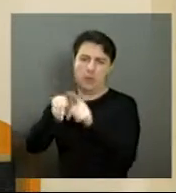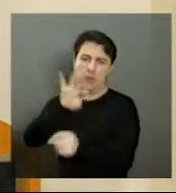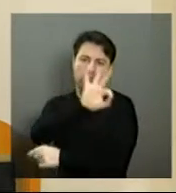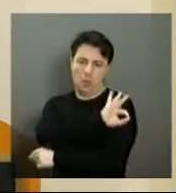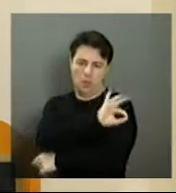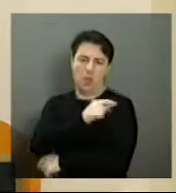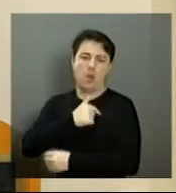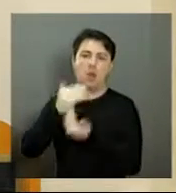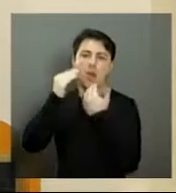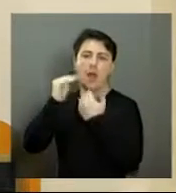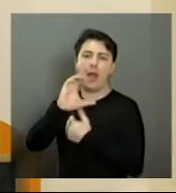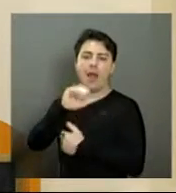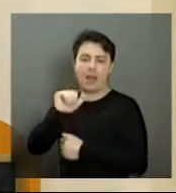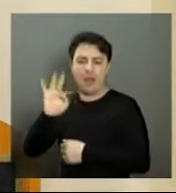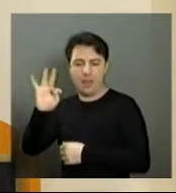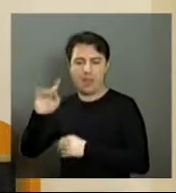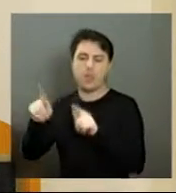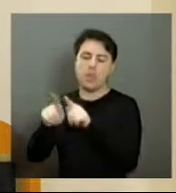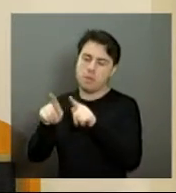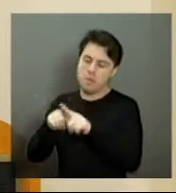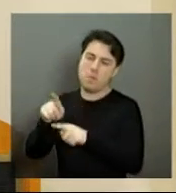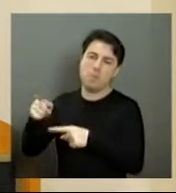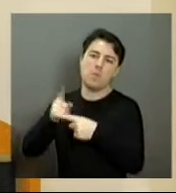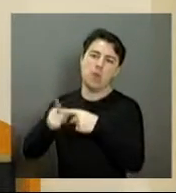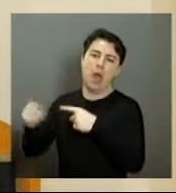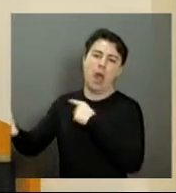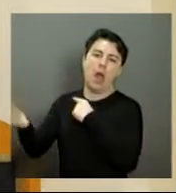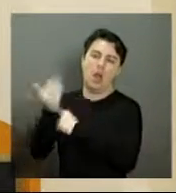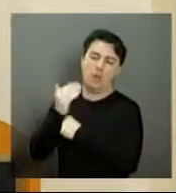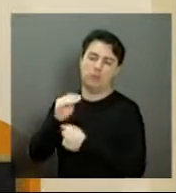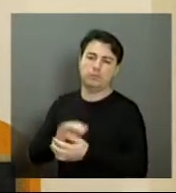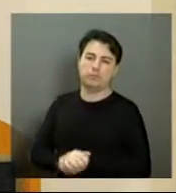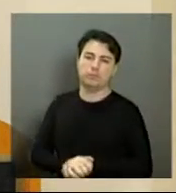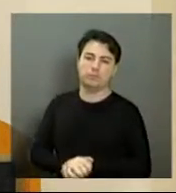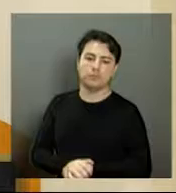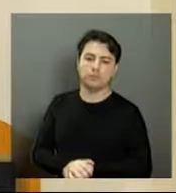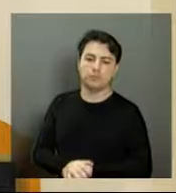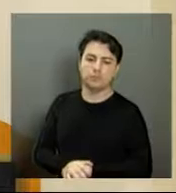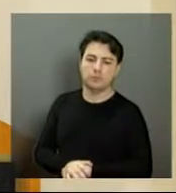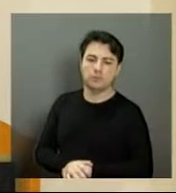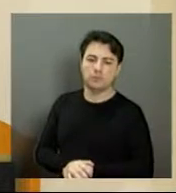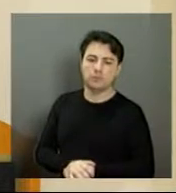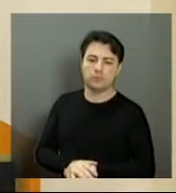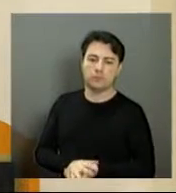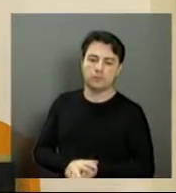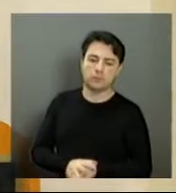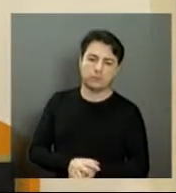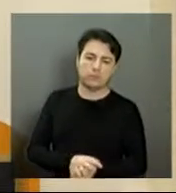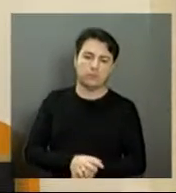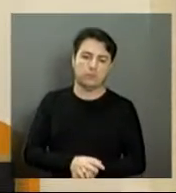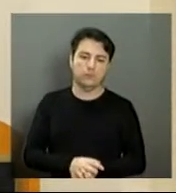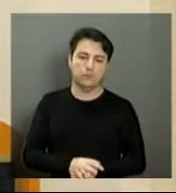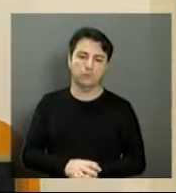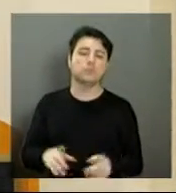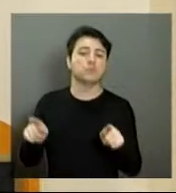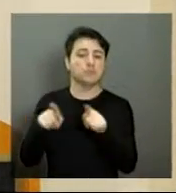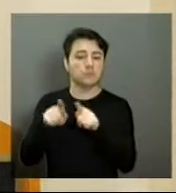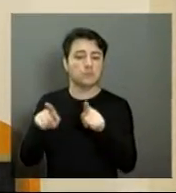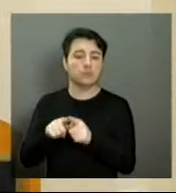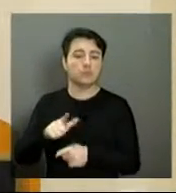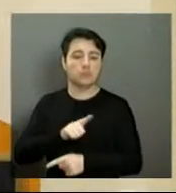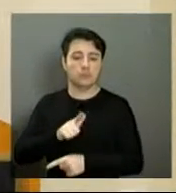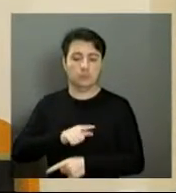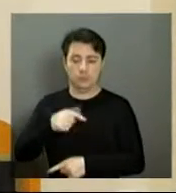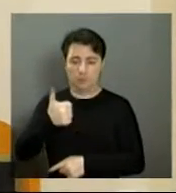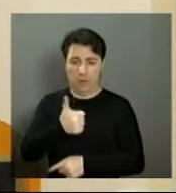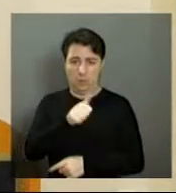agradecer ao CATE por ter flexibilizado os horários. Próximo slide, por favor. Nós também recebemos o